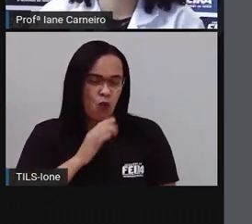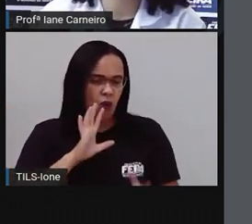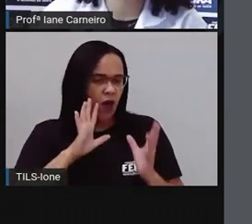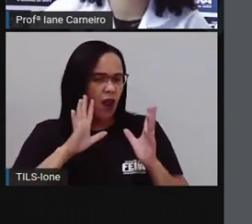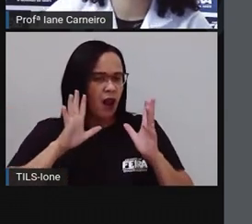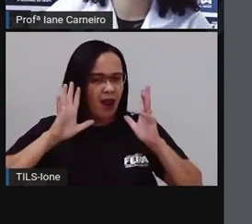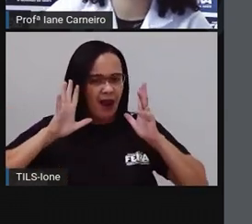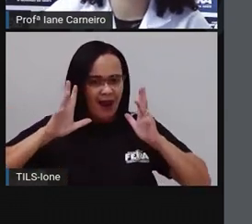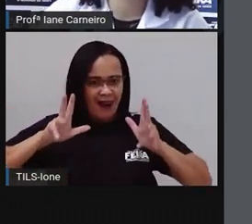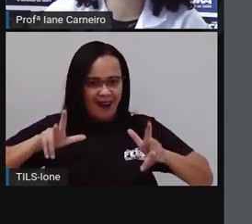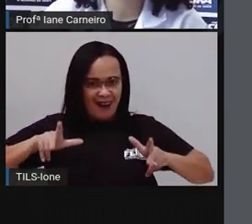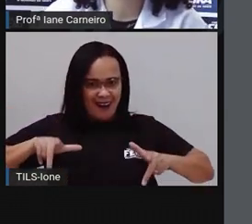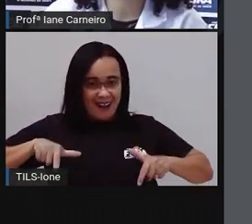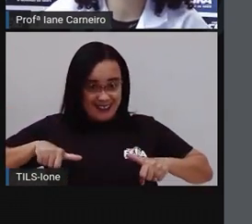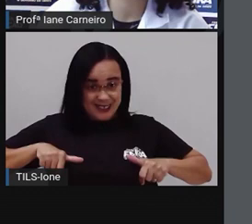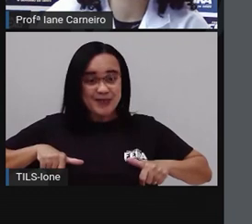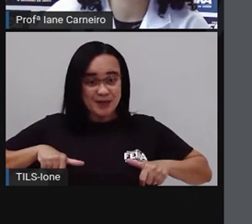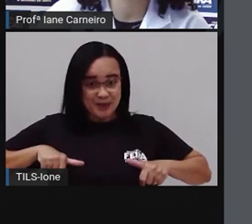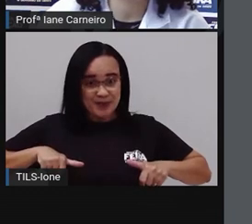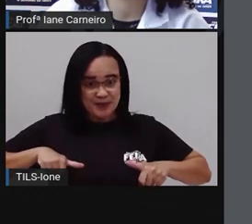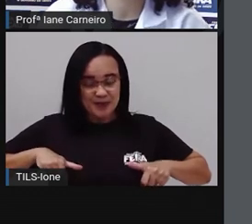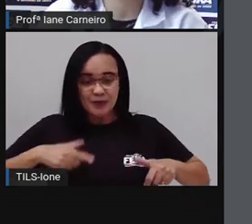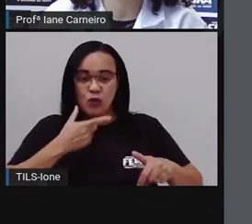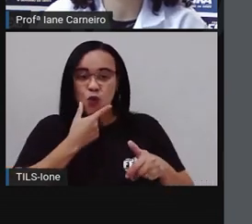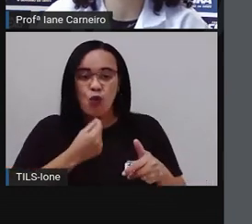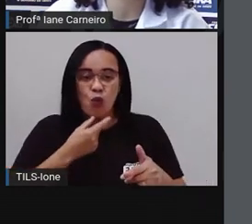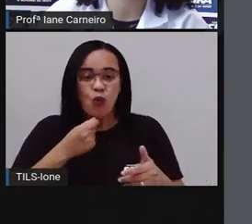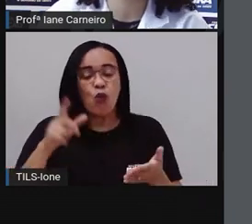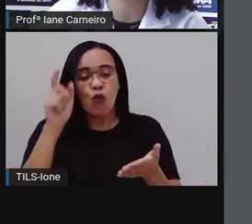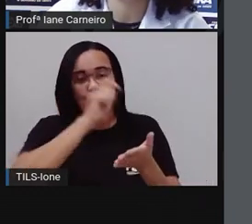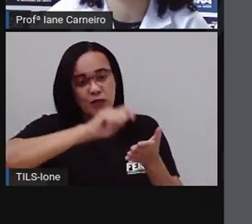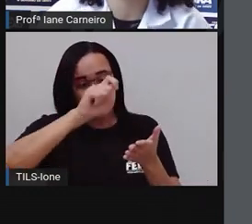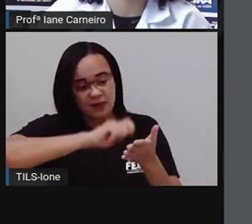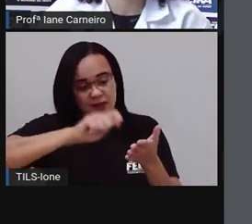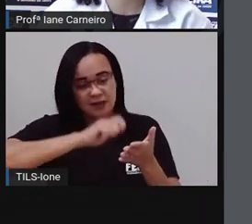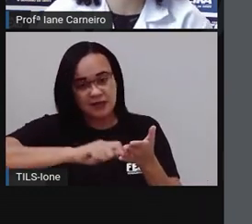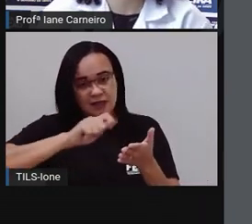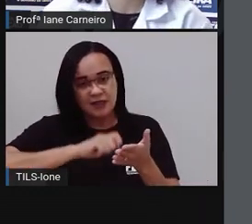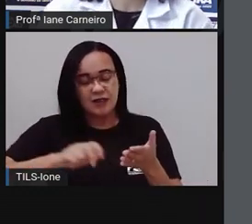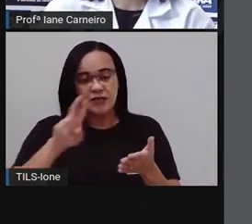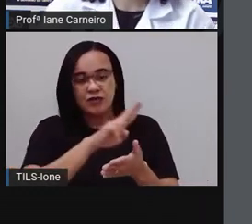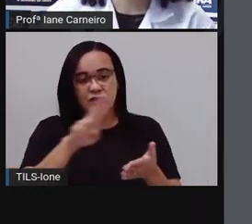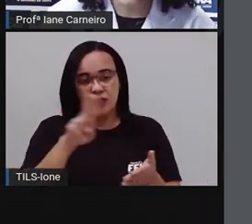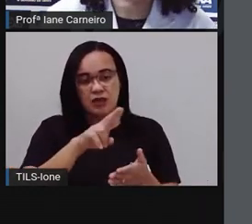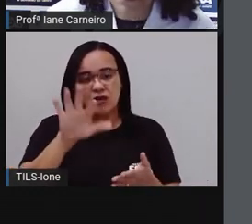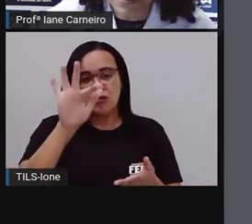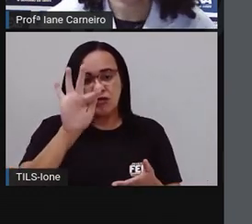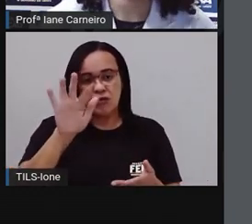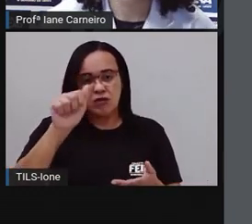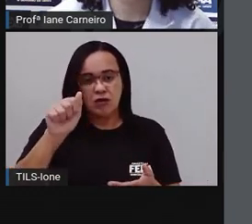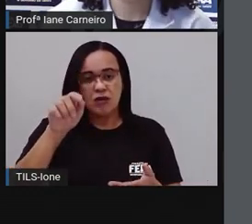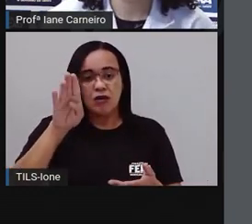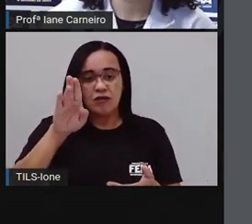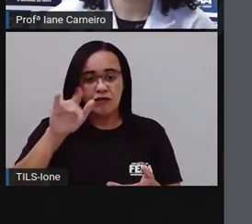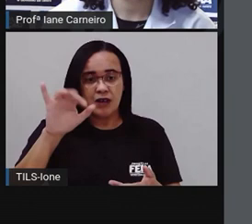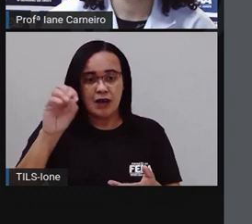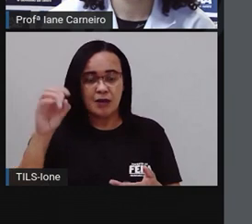E esse livro foi escrito por Fábio César Aydar Beneduce, certo? Tchilimpim.